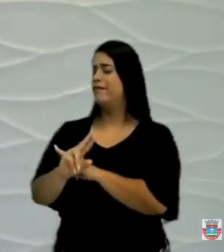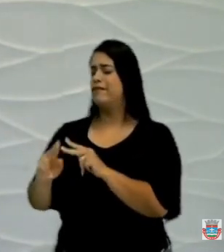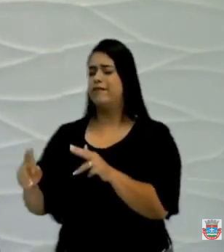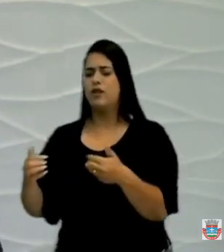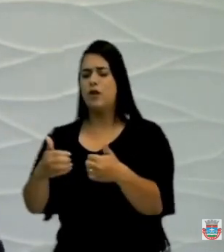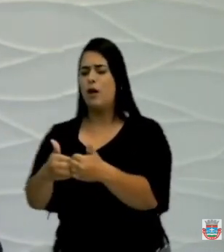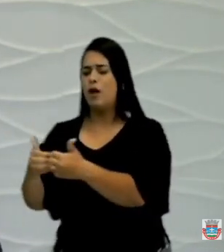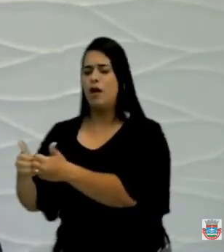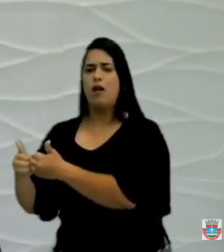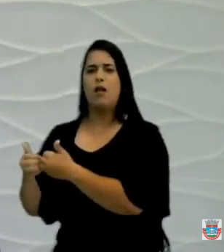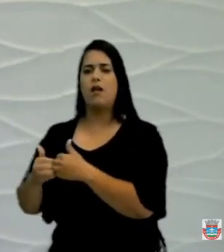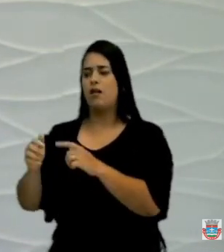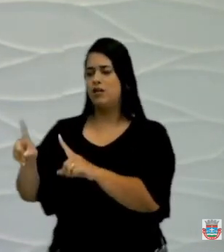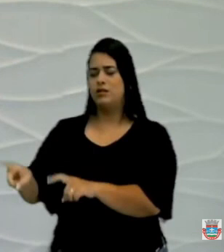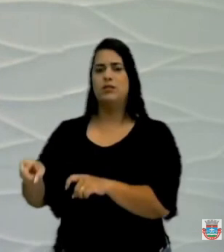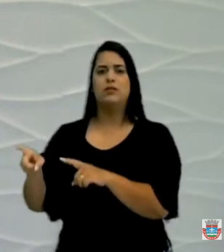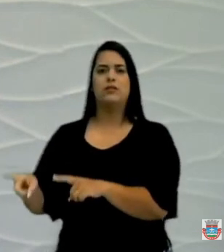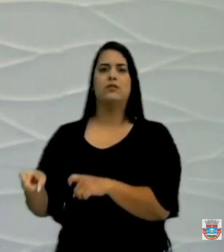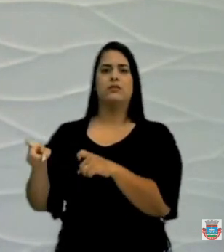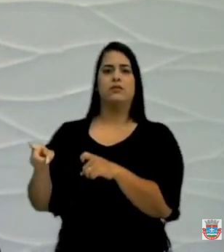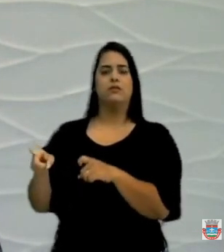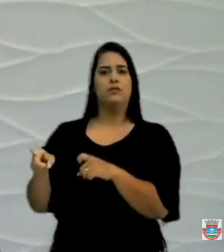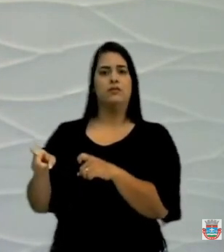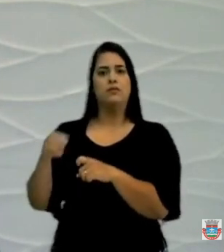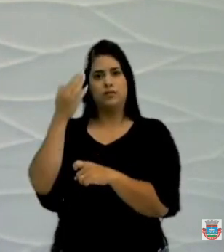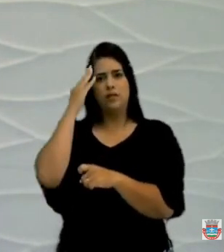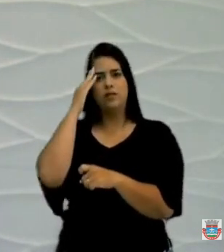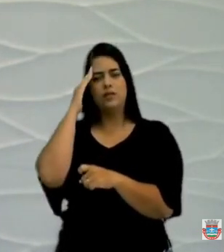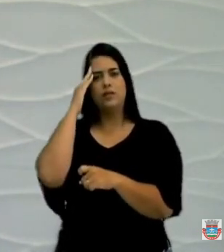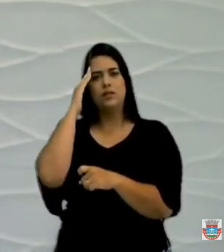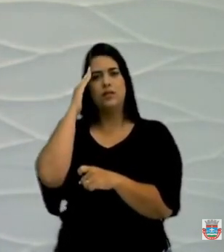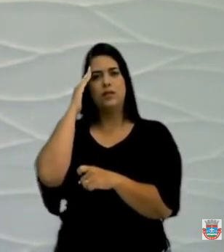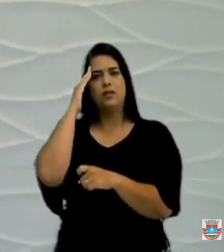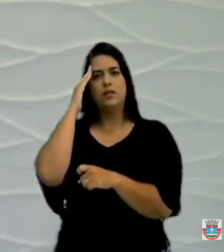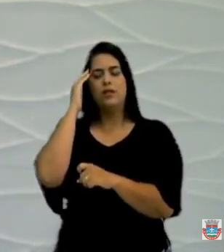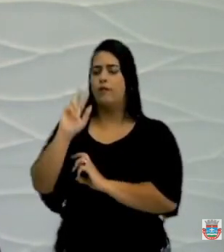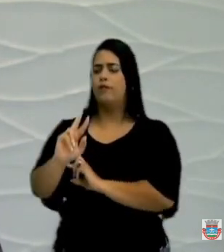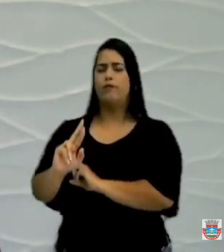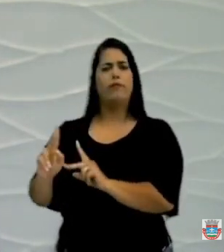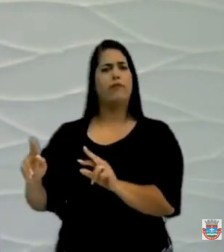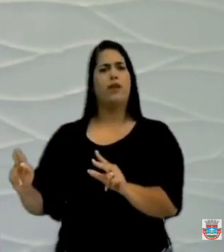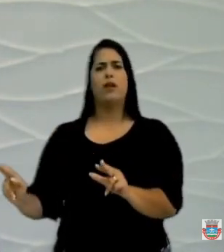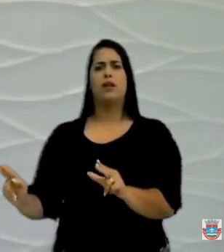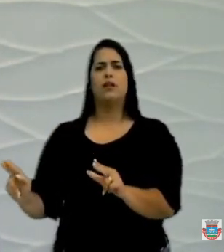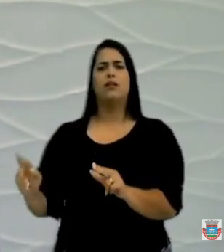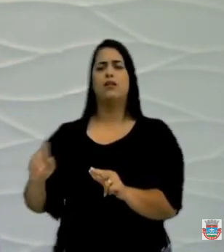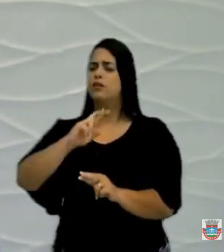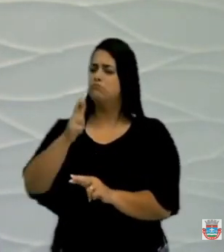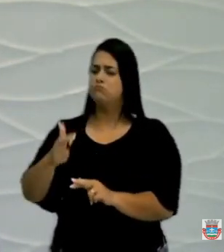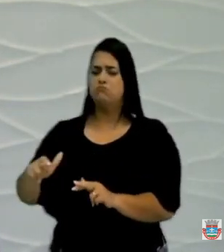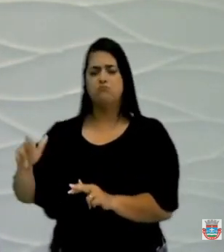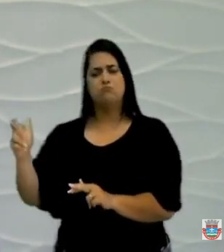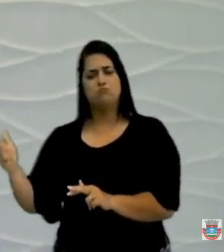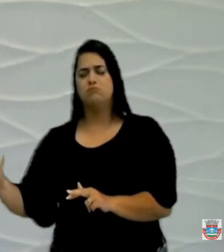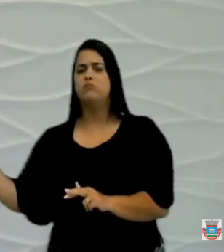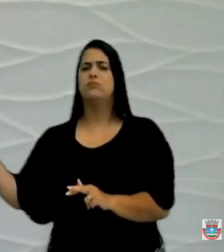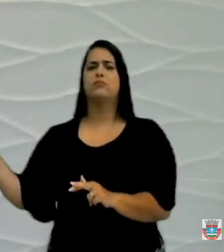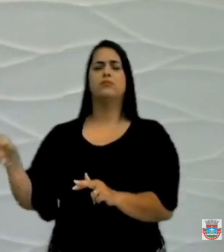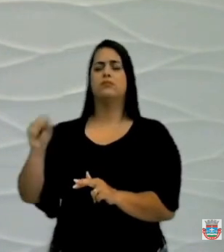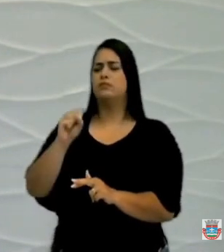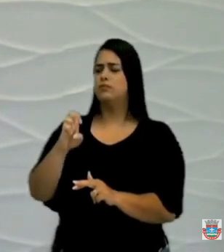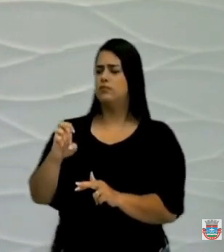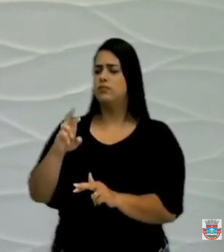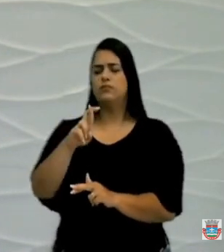Caracó, vai para o Baselho, Pimenta, Quebra-Pau, Alto do Ponto, Reação de Igrejinha, Serrota, Poço Doce,